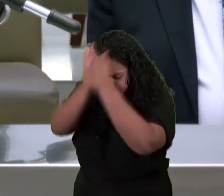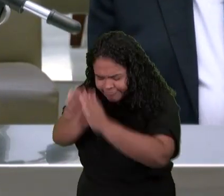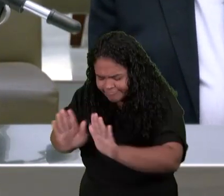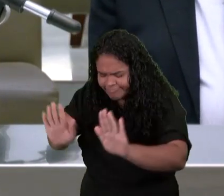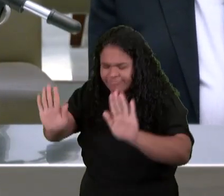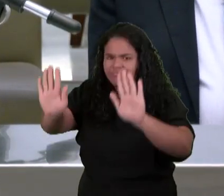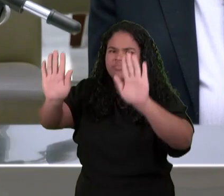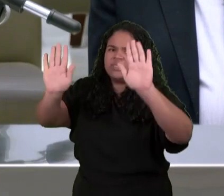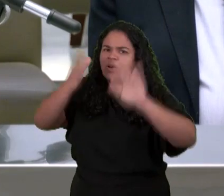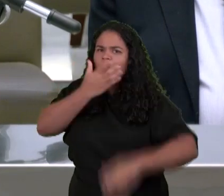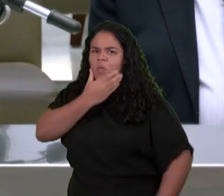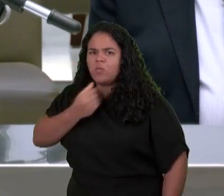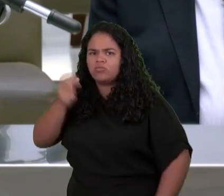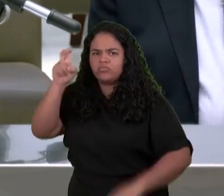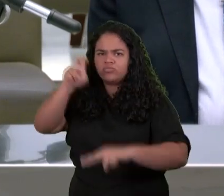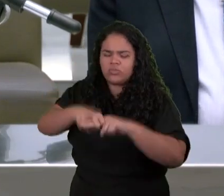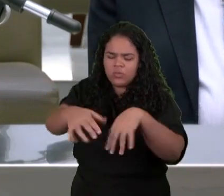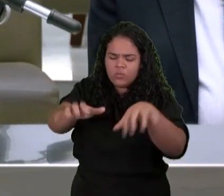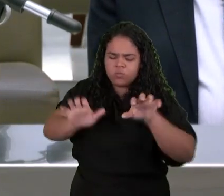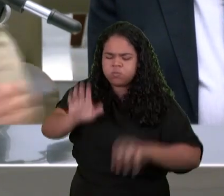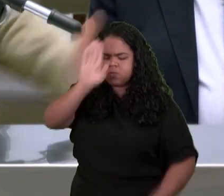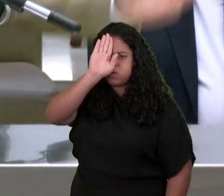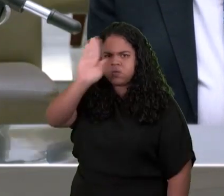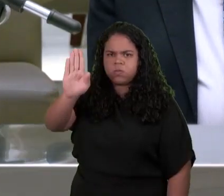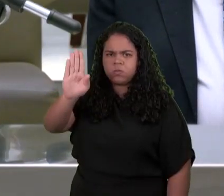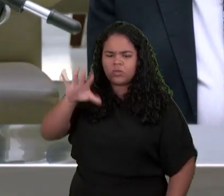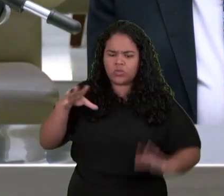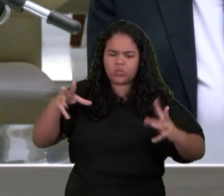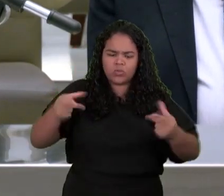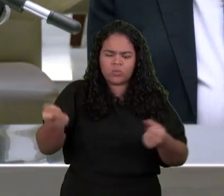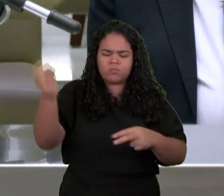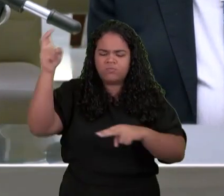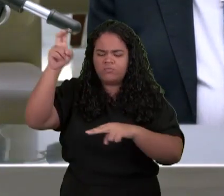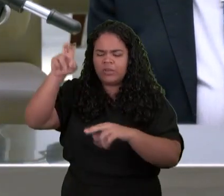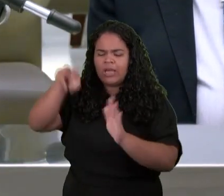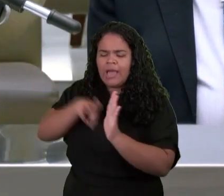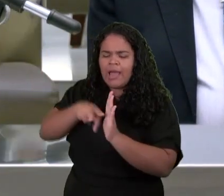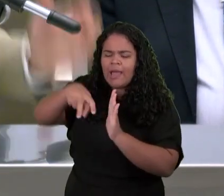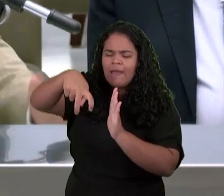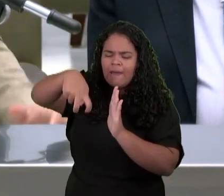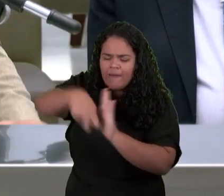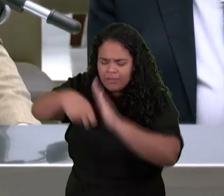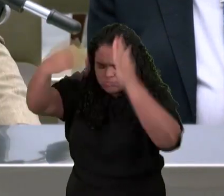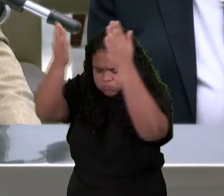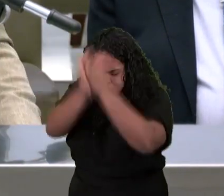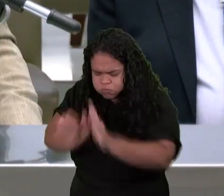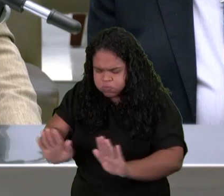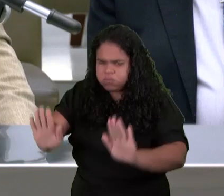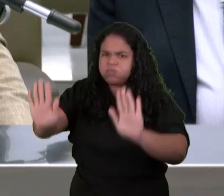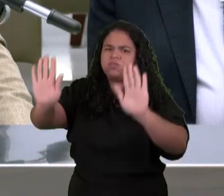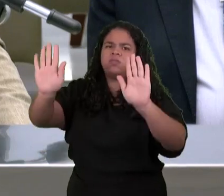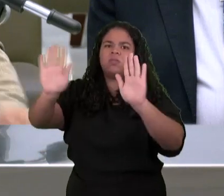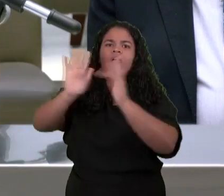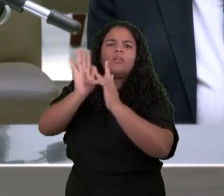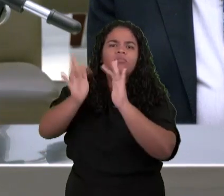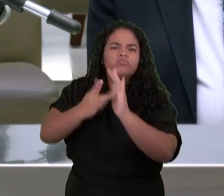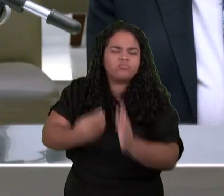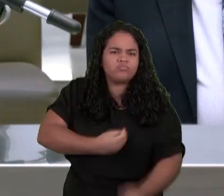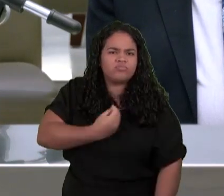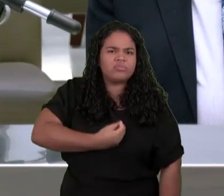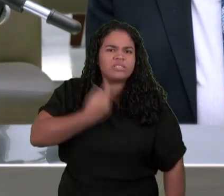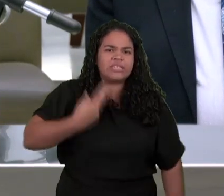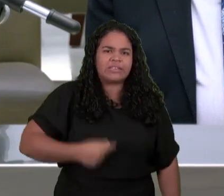Estava Assentado Sobre o trono Adoravam O que vive Para todos Sempre E